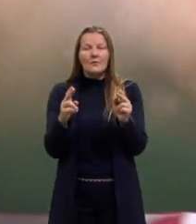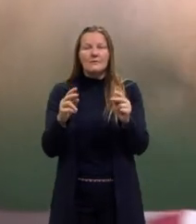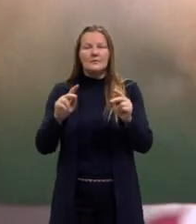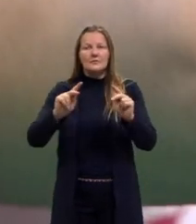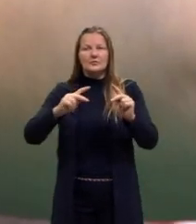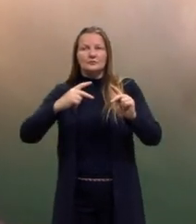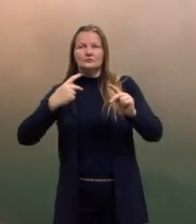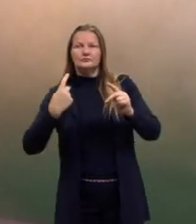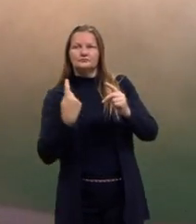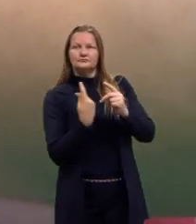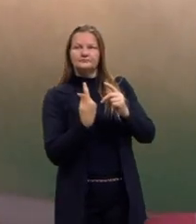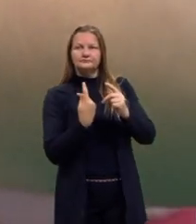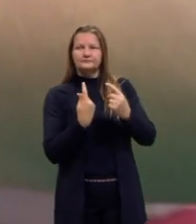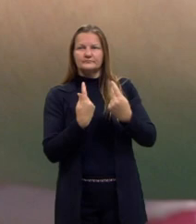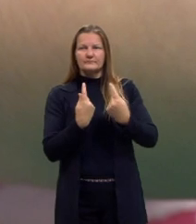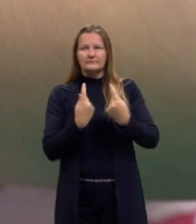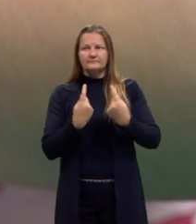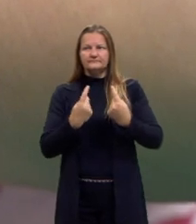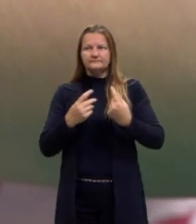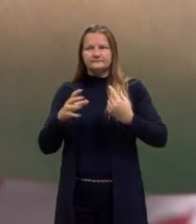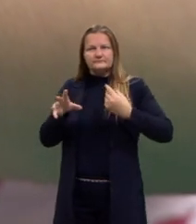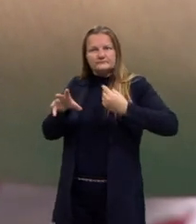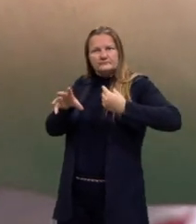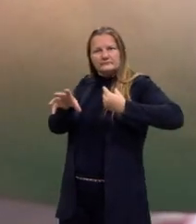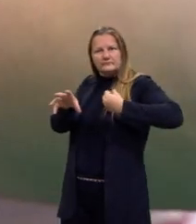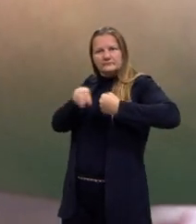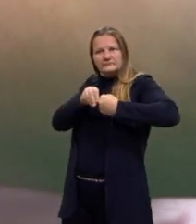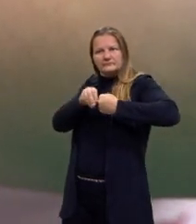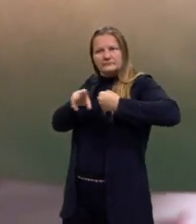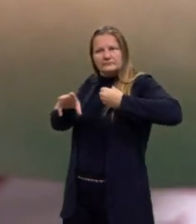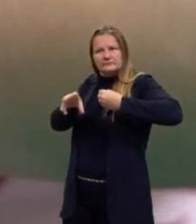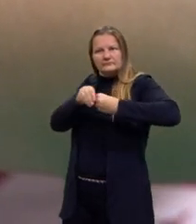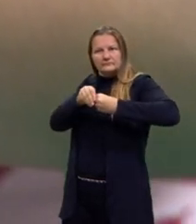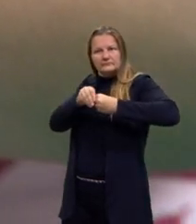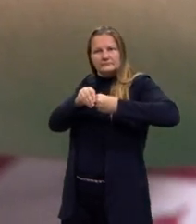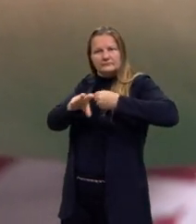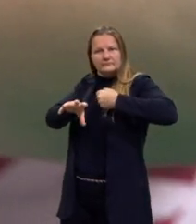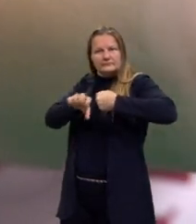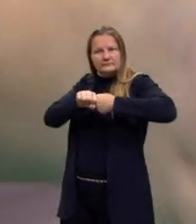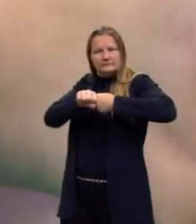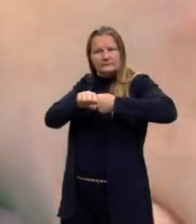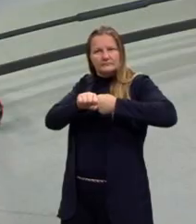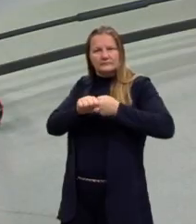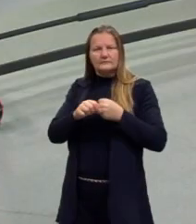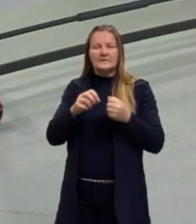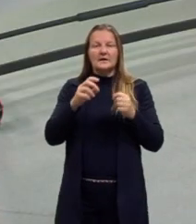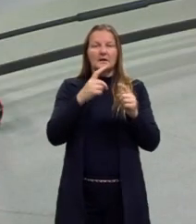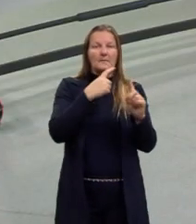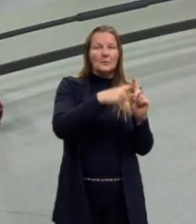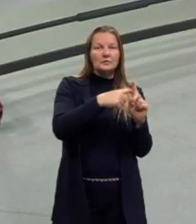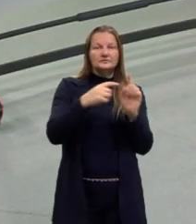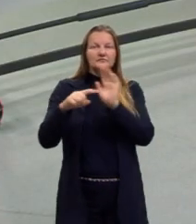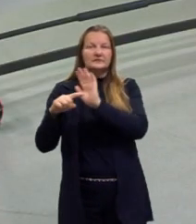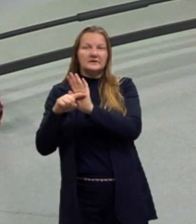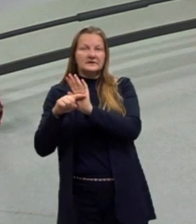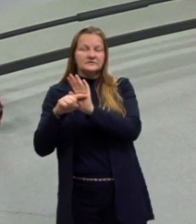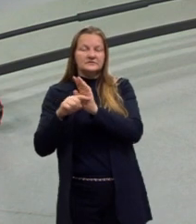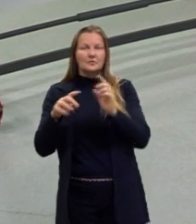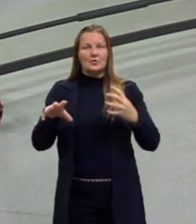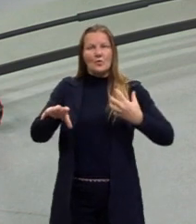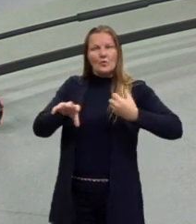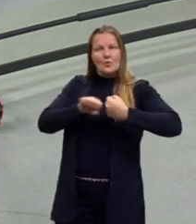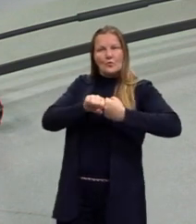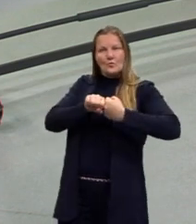vou virar de novo, Estou fazendo contato então com dois polos diferentes. Que daí se atrai. Tá. Mas e agora se eu olhar para